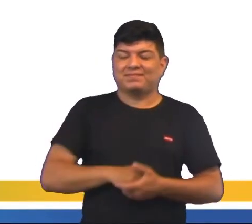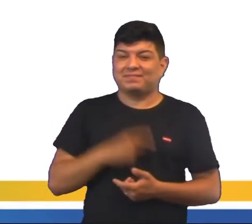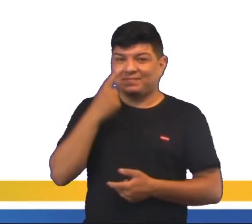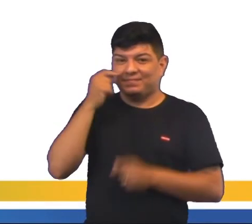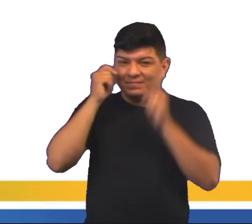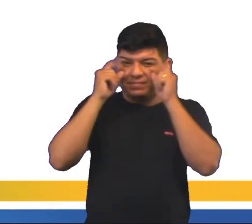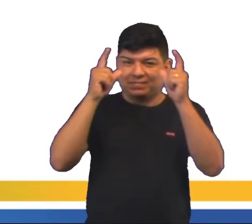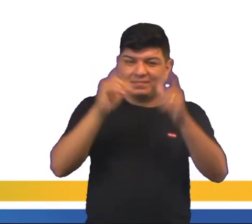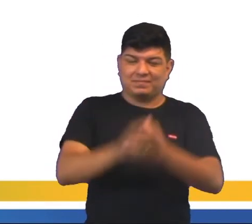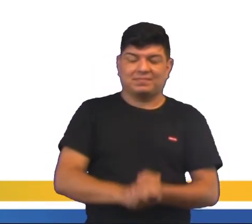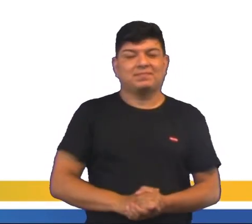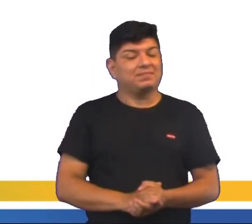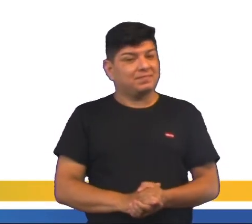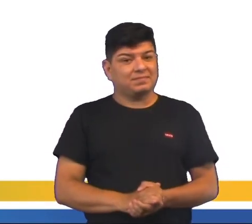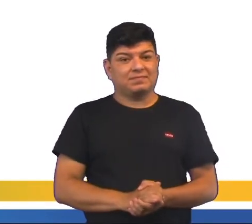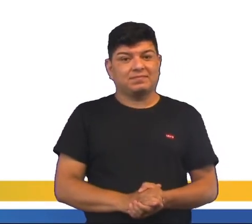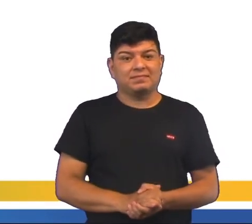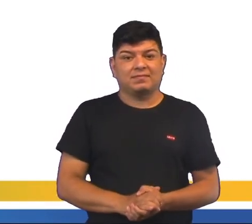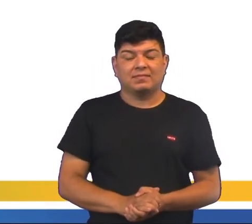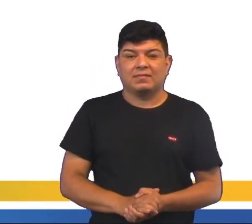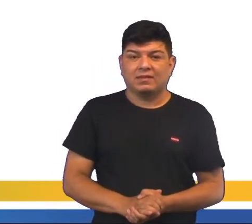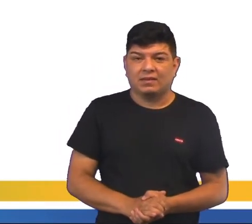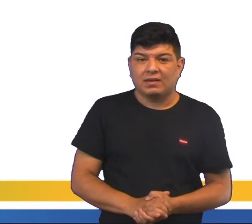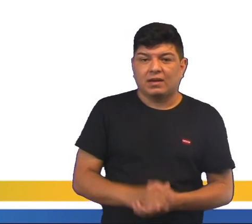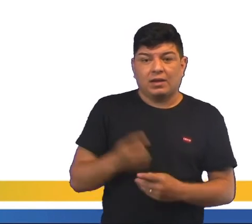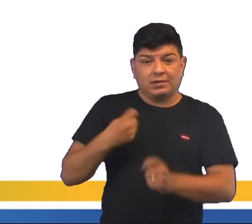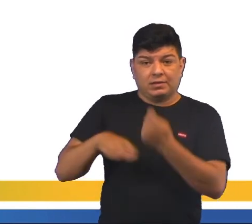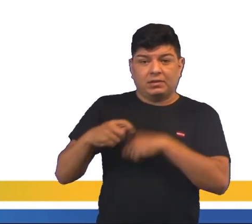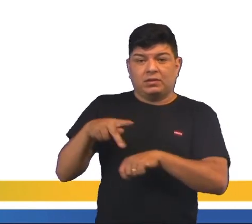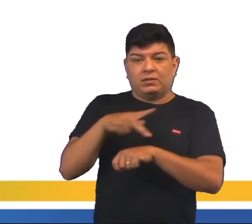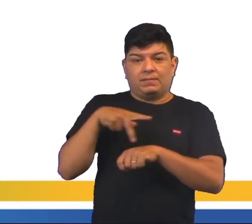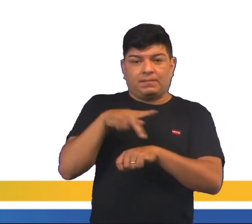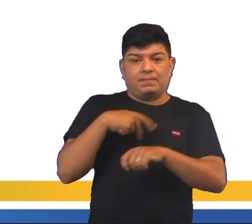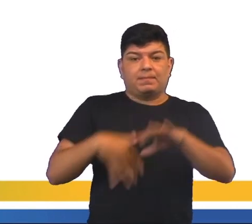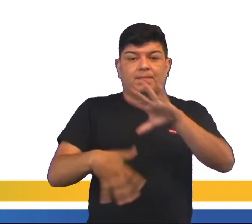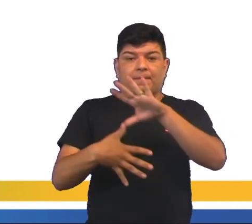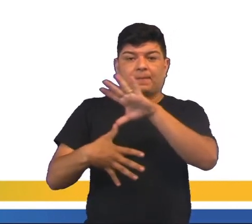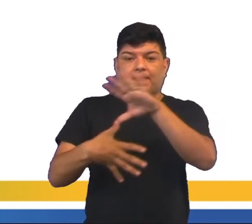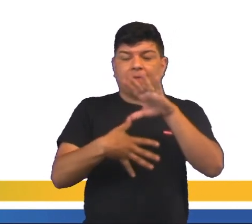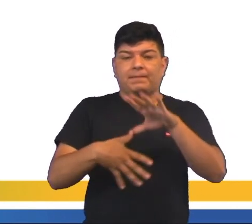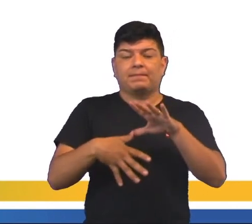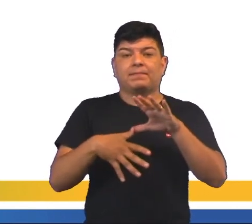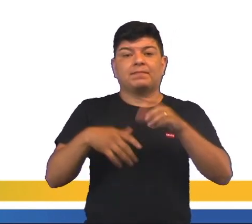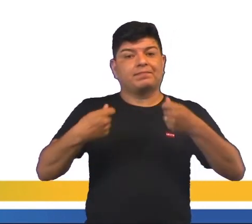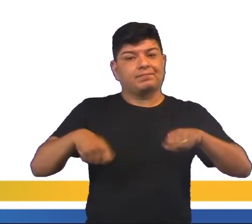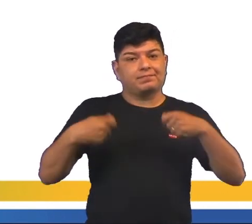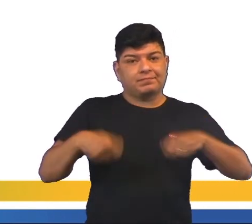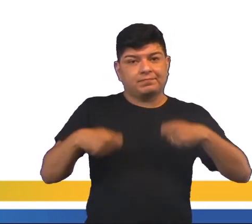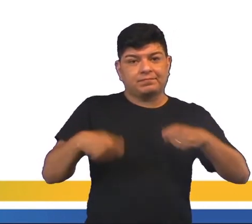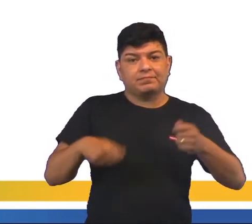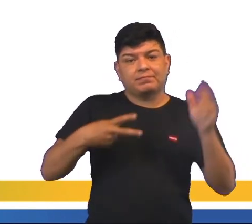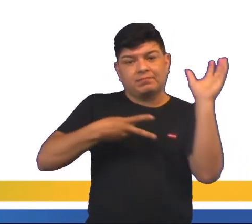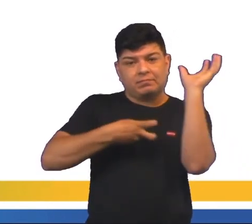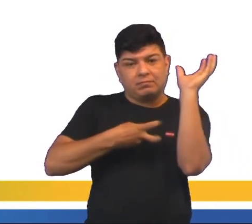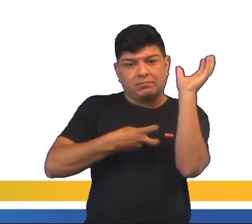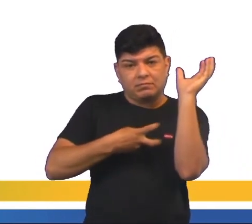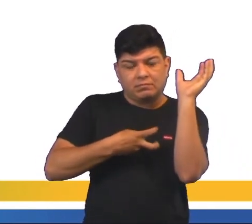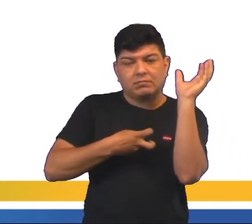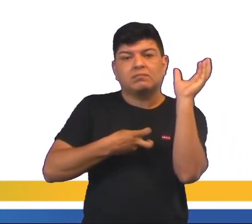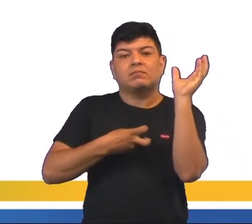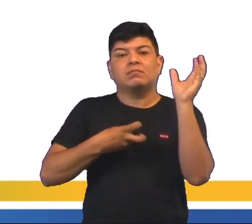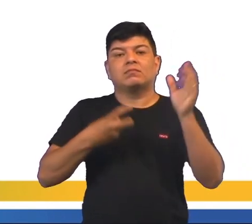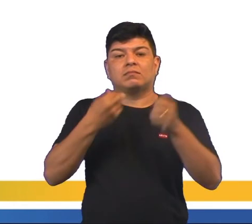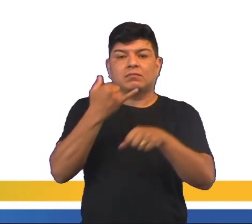presta bem atenção, a economia de muitos países latino-americanos depende da extração e da